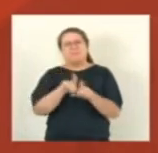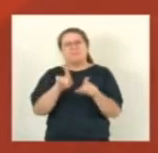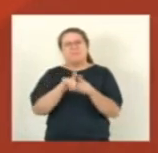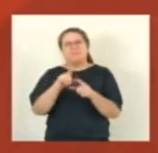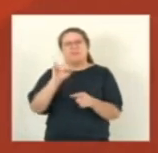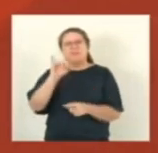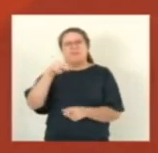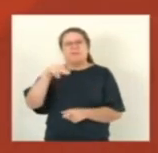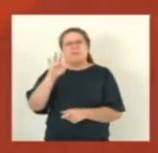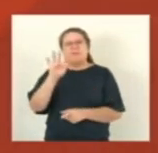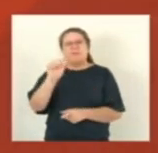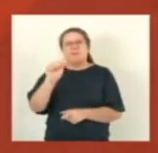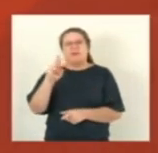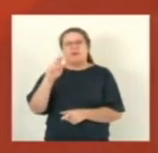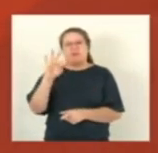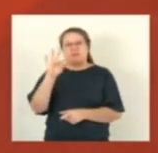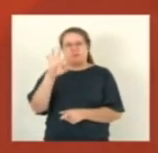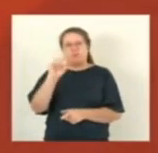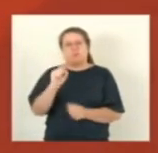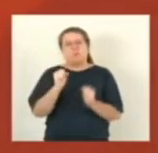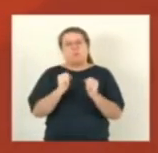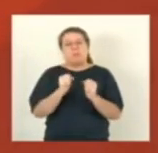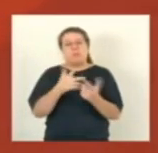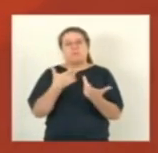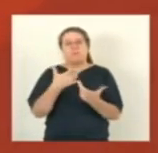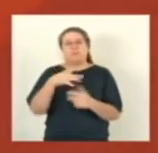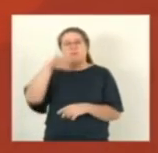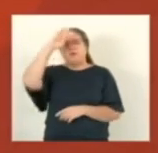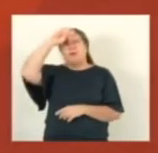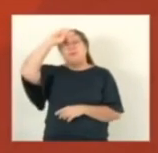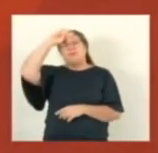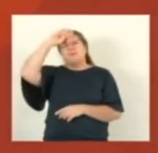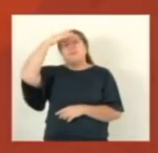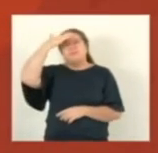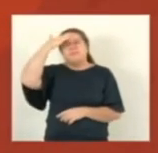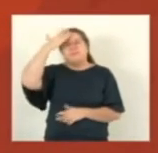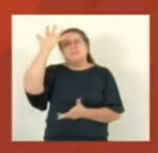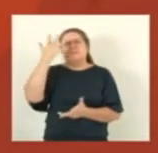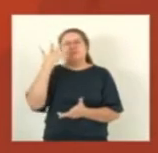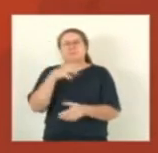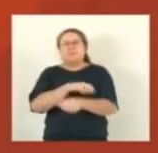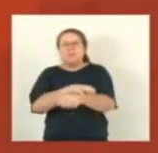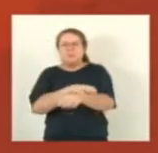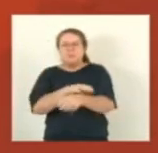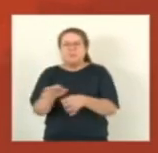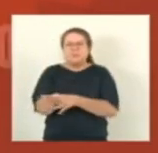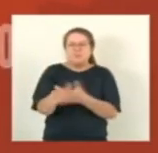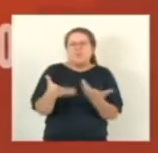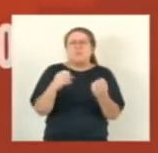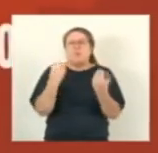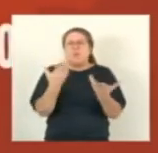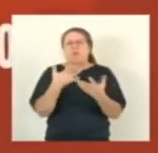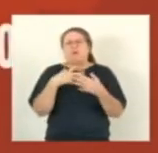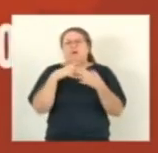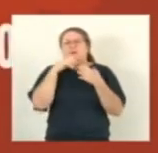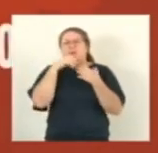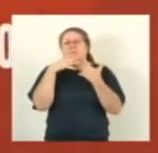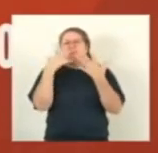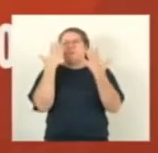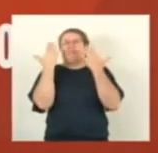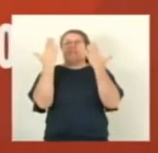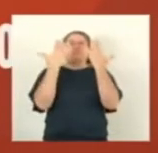Dor de cabeça, falta de ar, fraqueza, vertigem, coceira, especialmente depois de tomar banho quente,